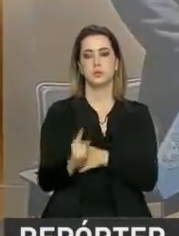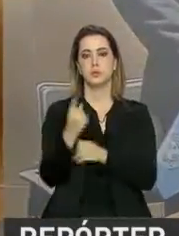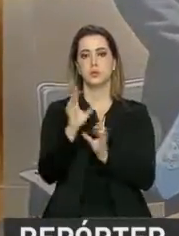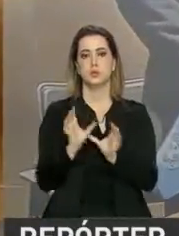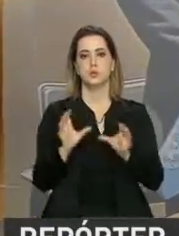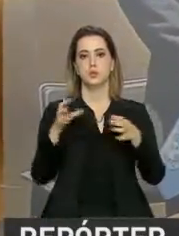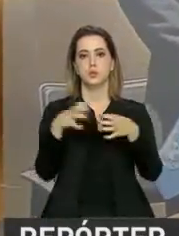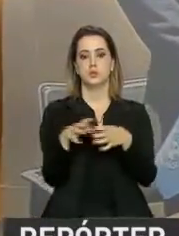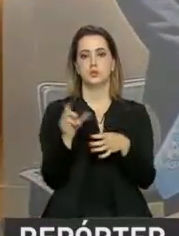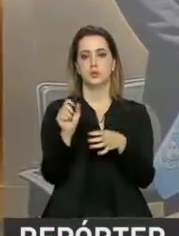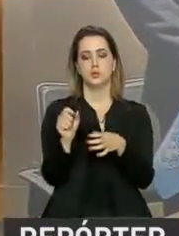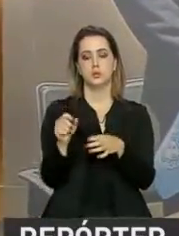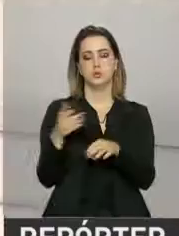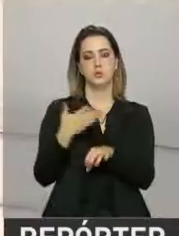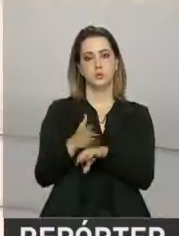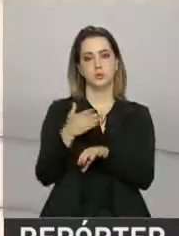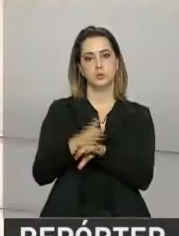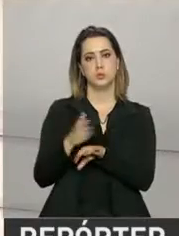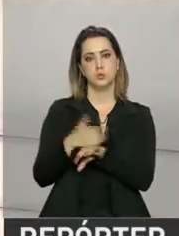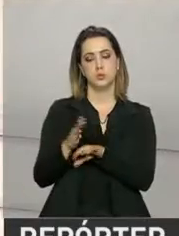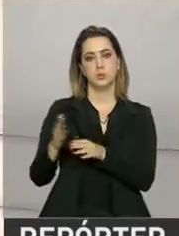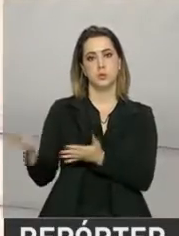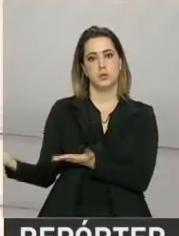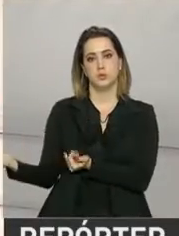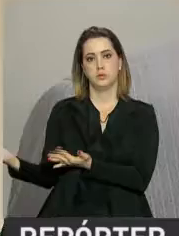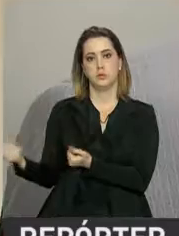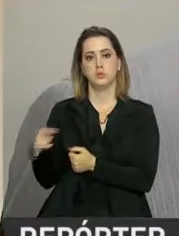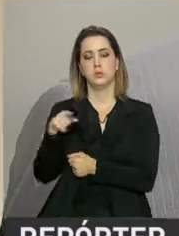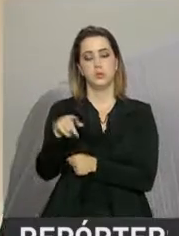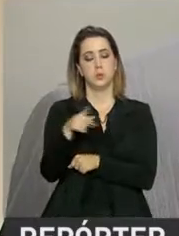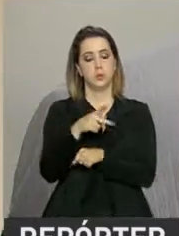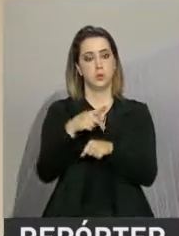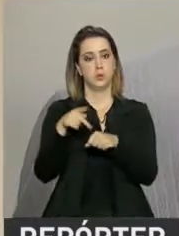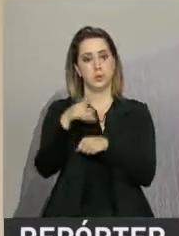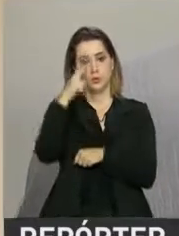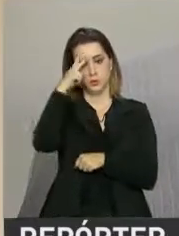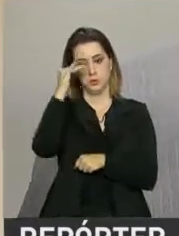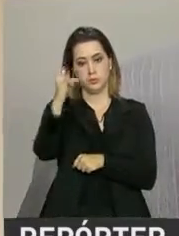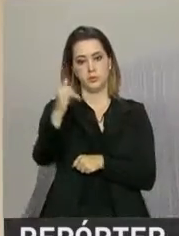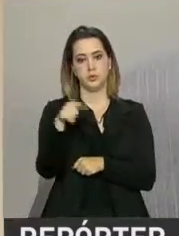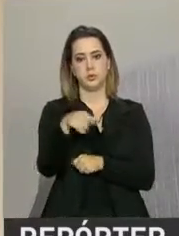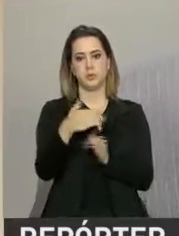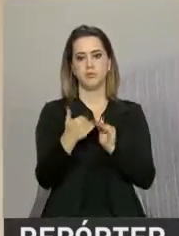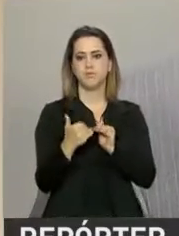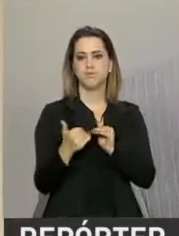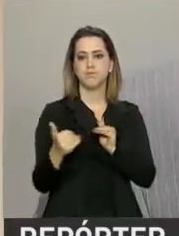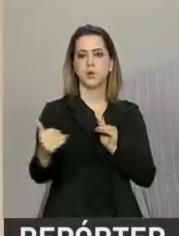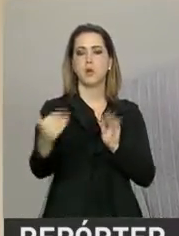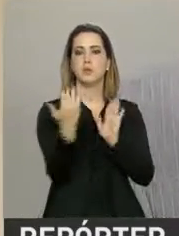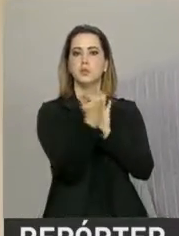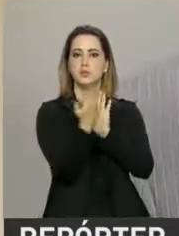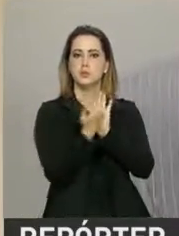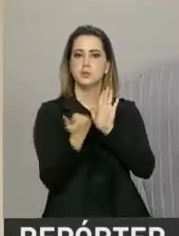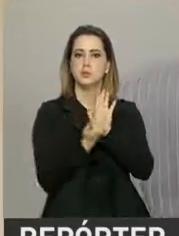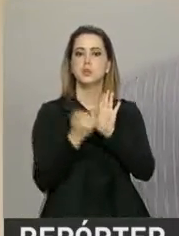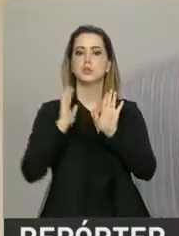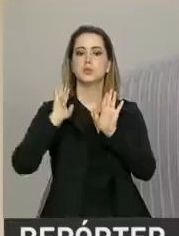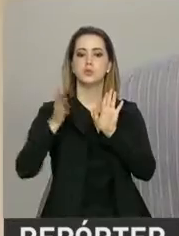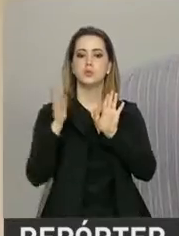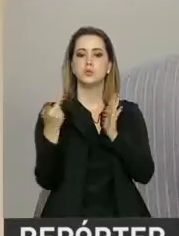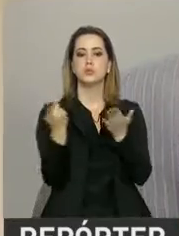centro de formação profissional no país caribenho. Esse é o maior projeto de formação profissional já